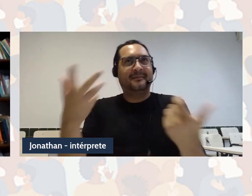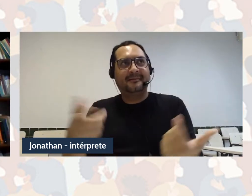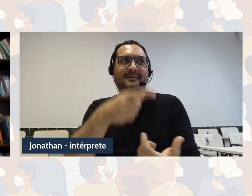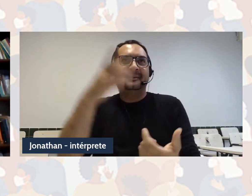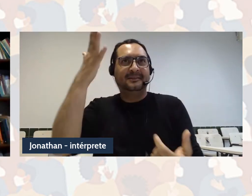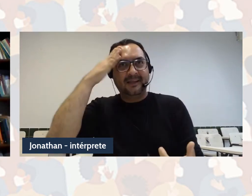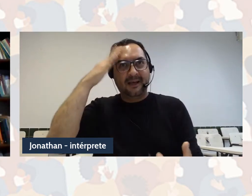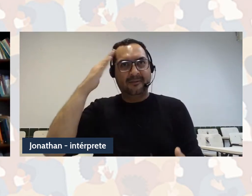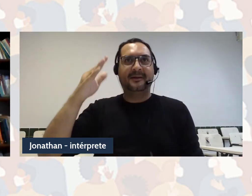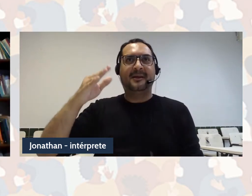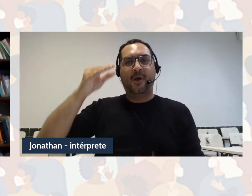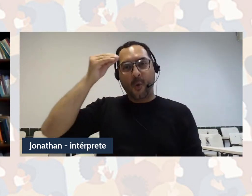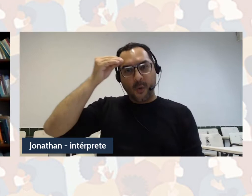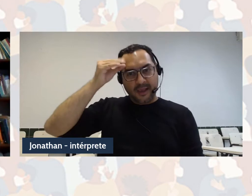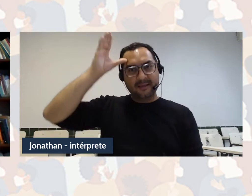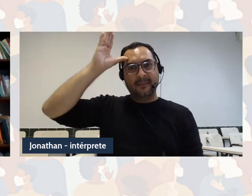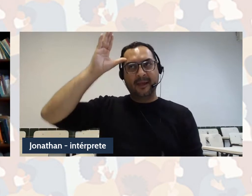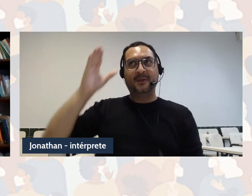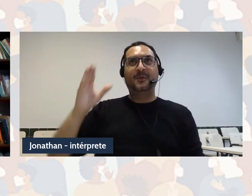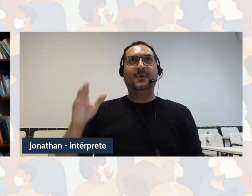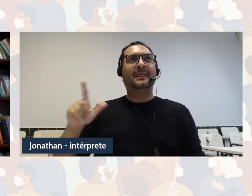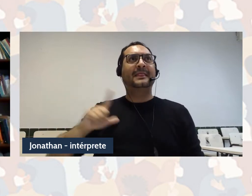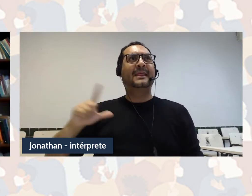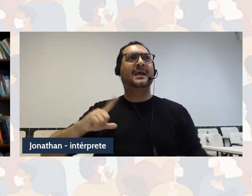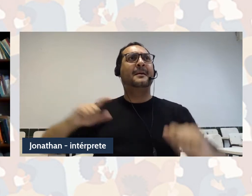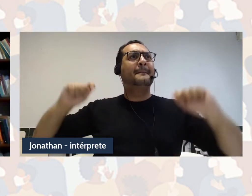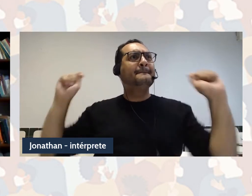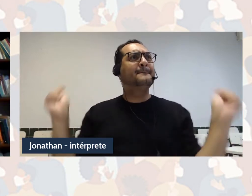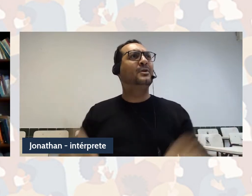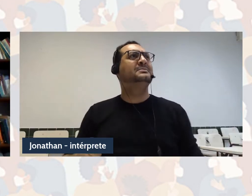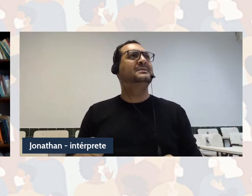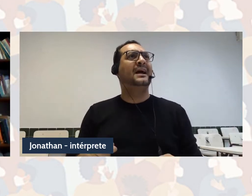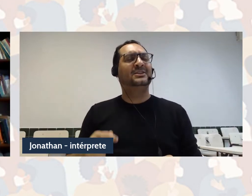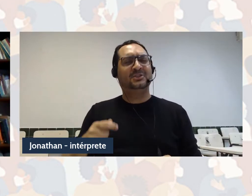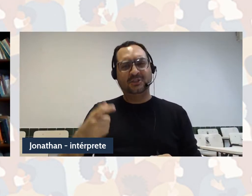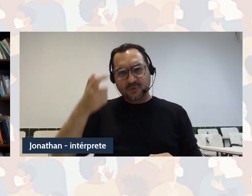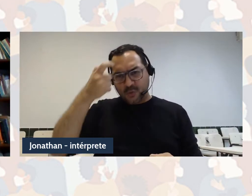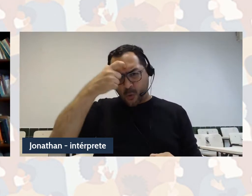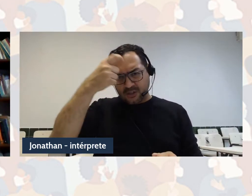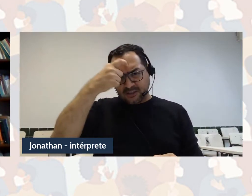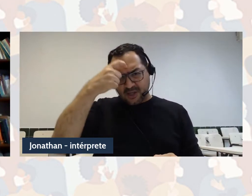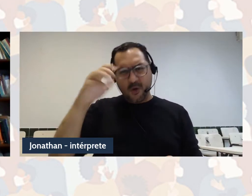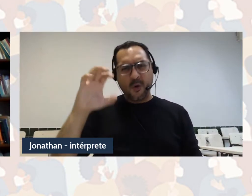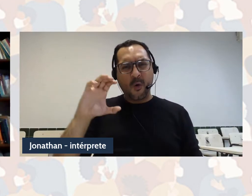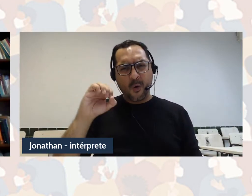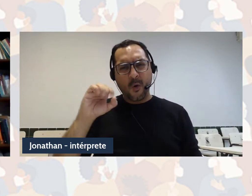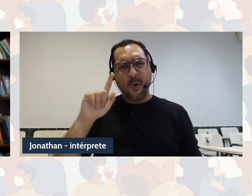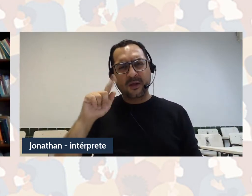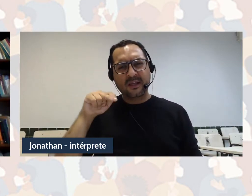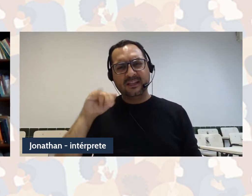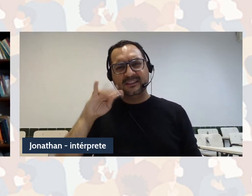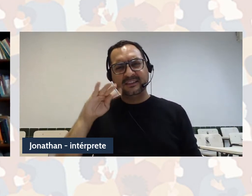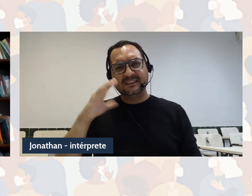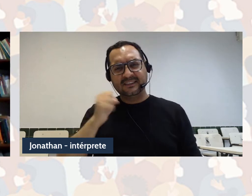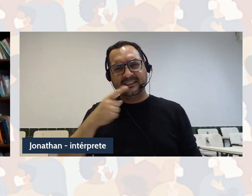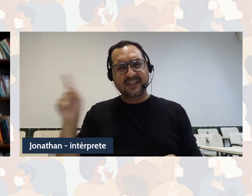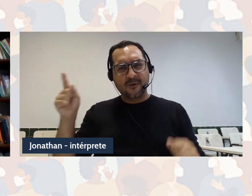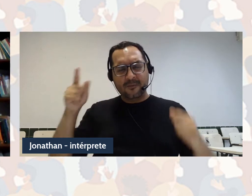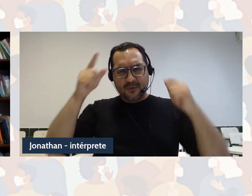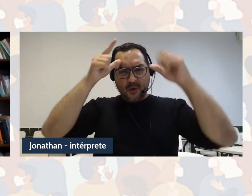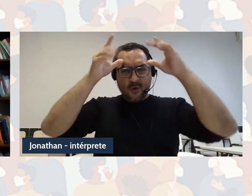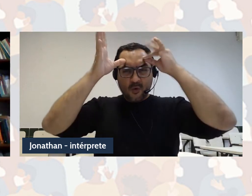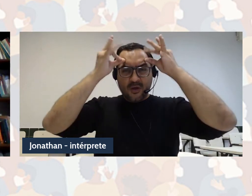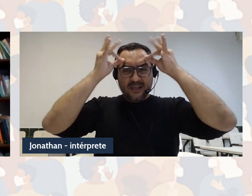traz em si essa possibilidade de ser cognicível, ou seja, do conhecimento passível de ser conhecido por quem